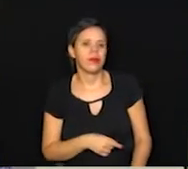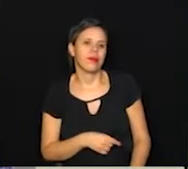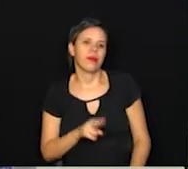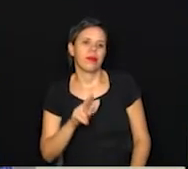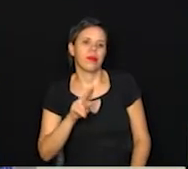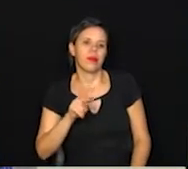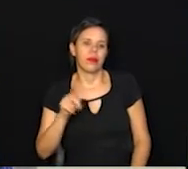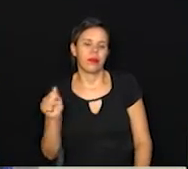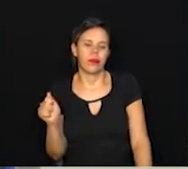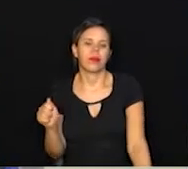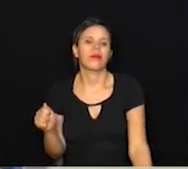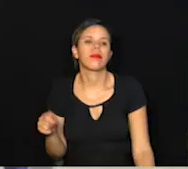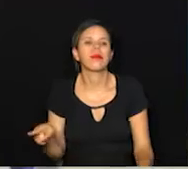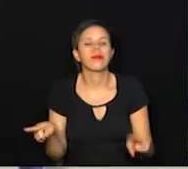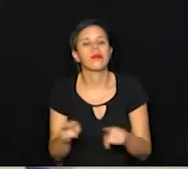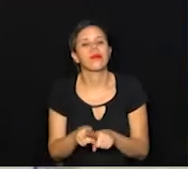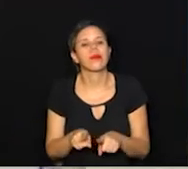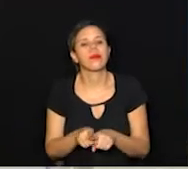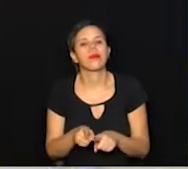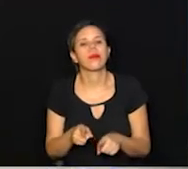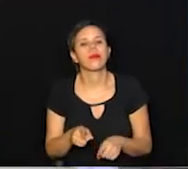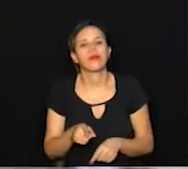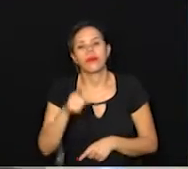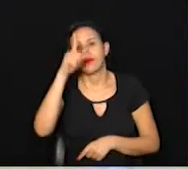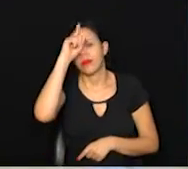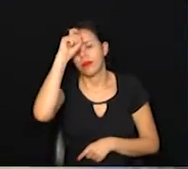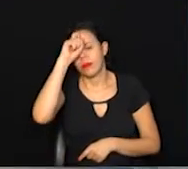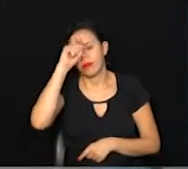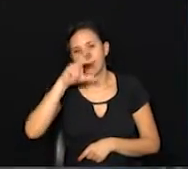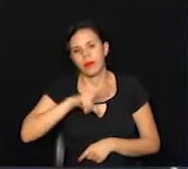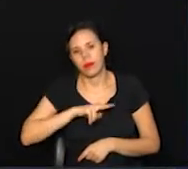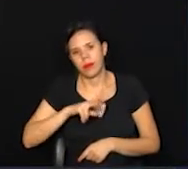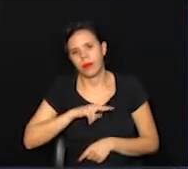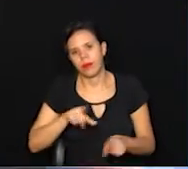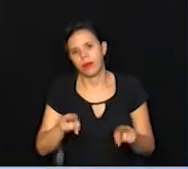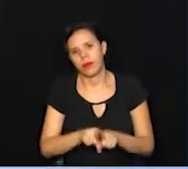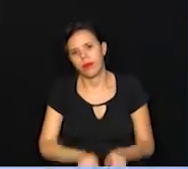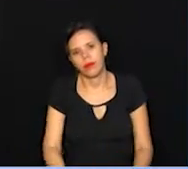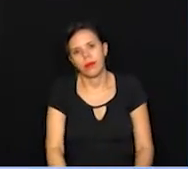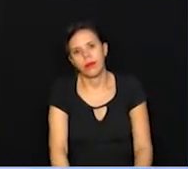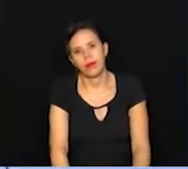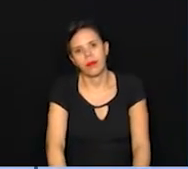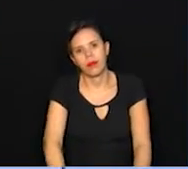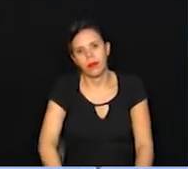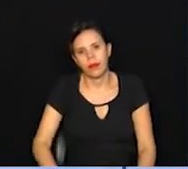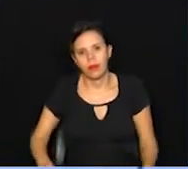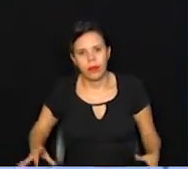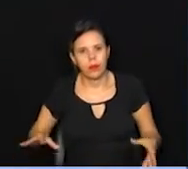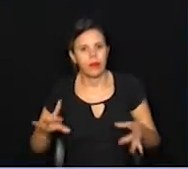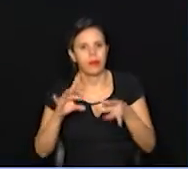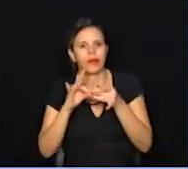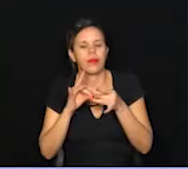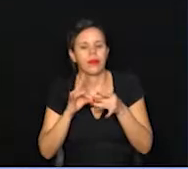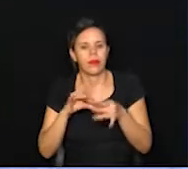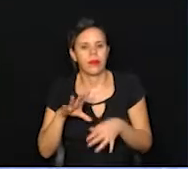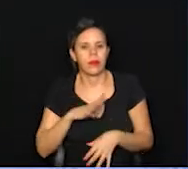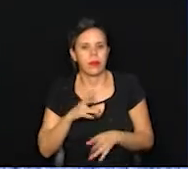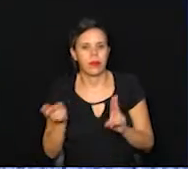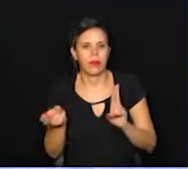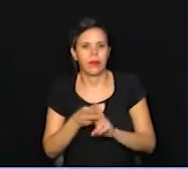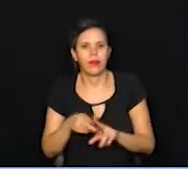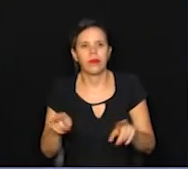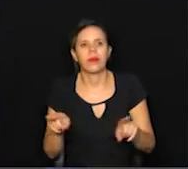Azupas, também da rede privada, toda a rede privada, que uma parcela dela é parceira do município de atendimento SUS,